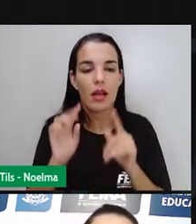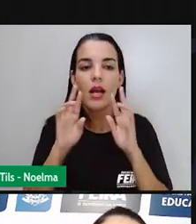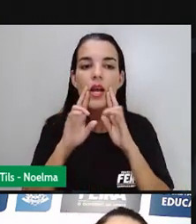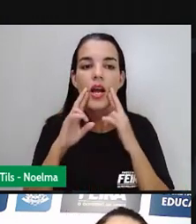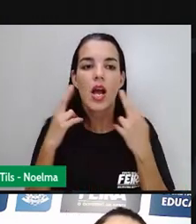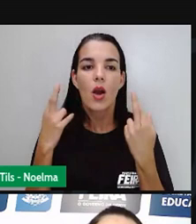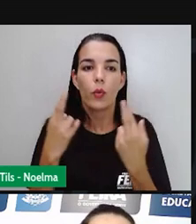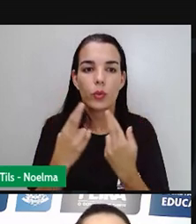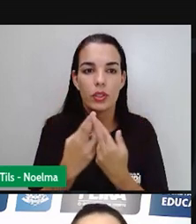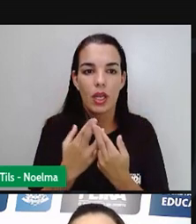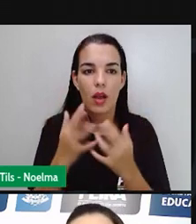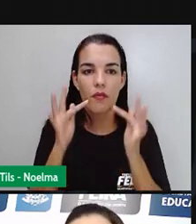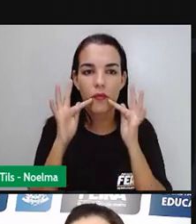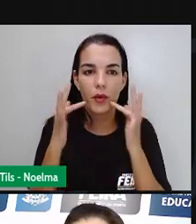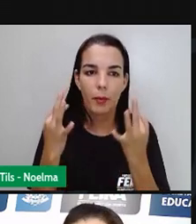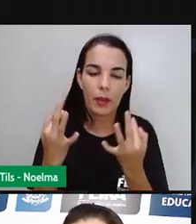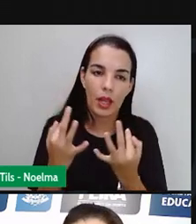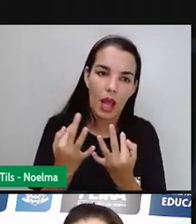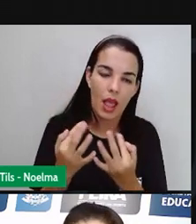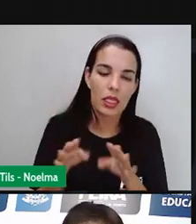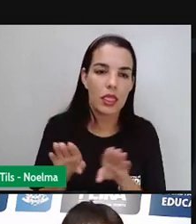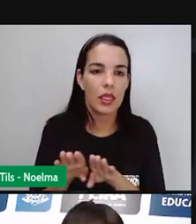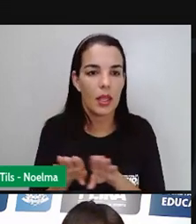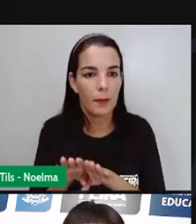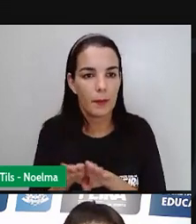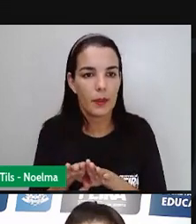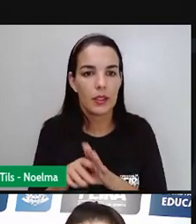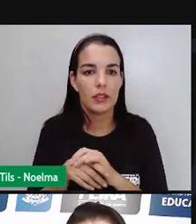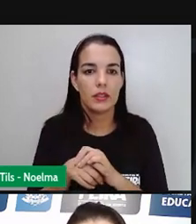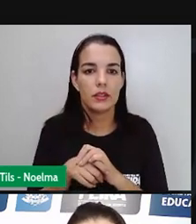que estavam lá do outro lado, do outro continente, né?